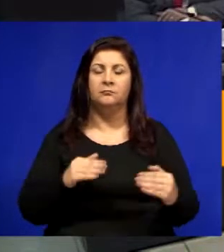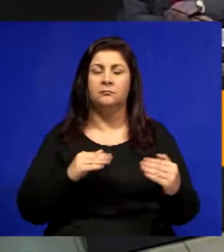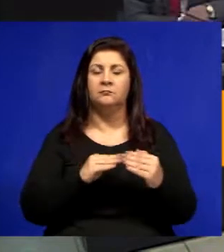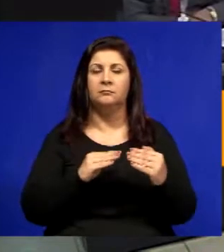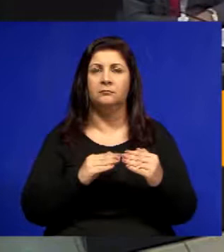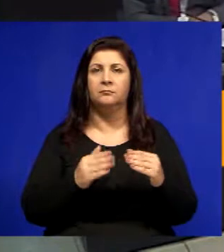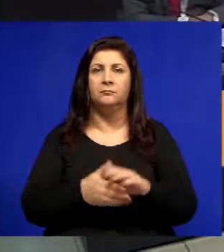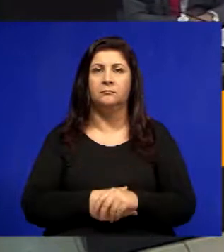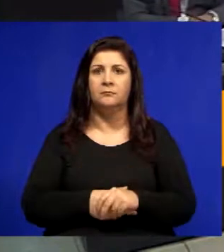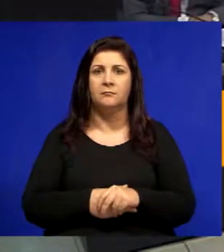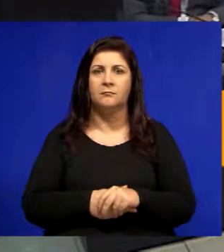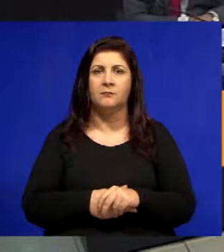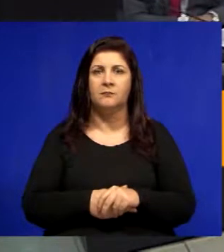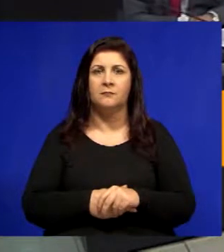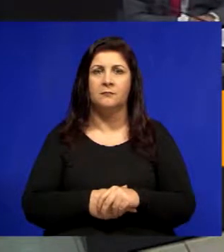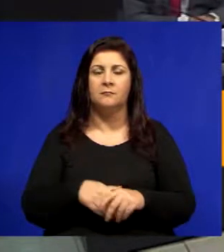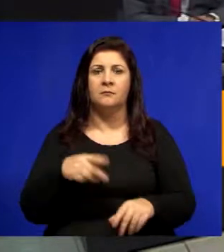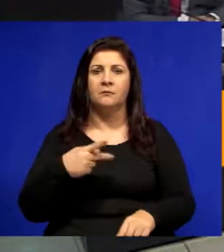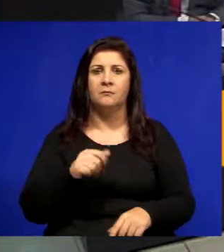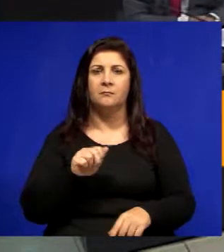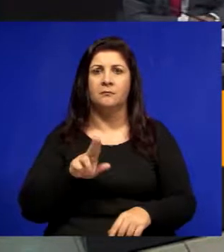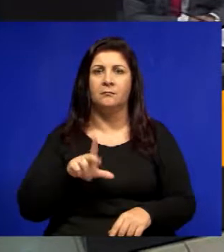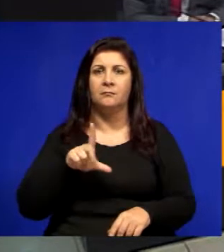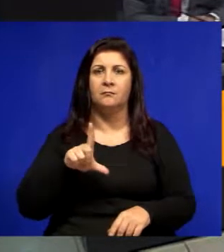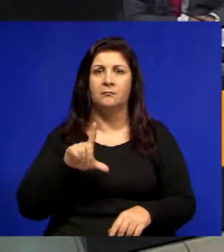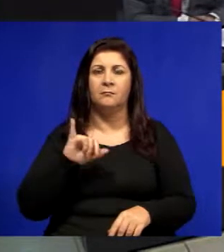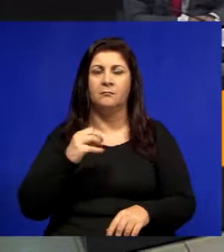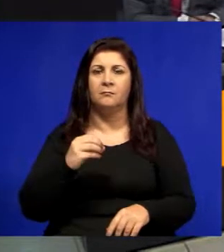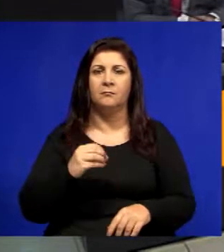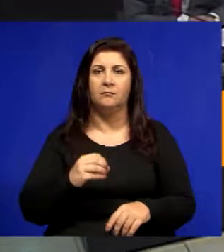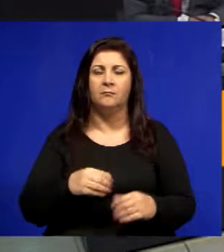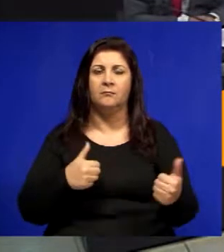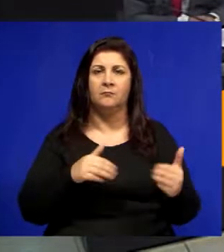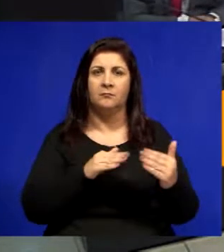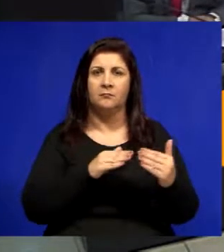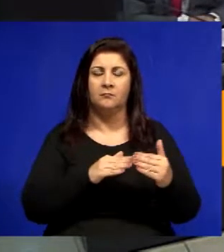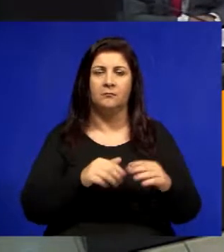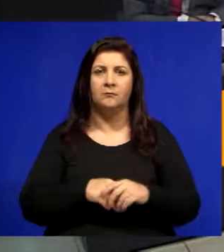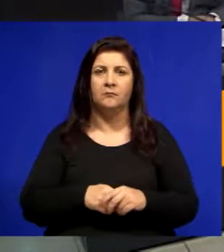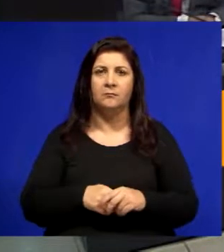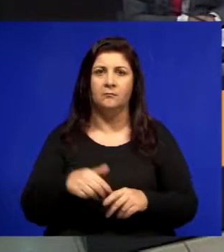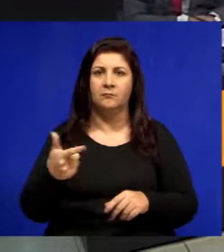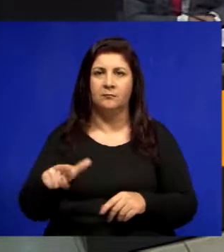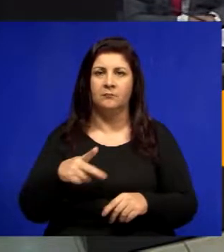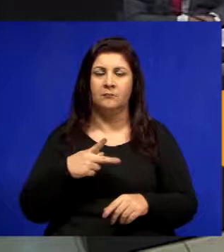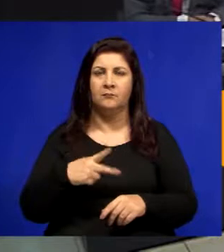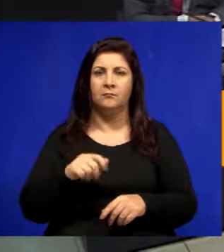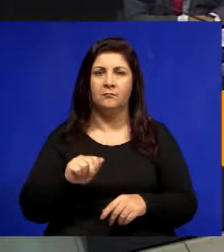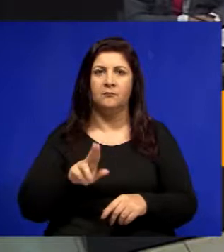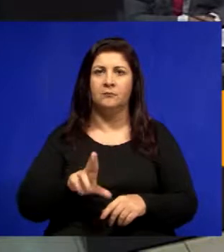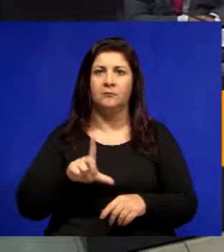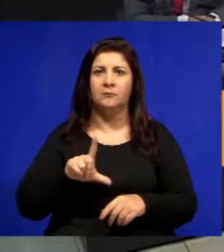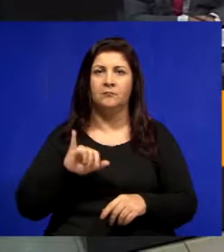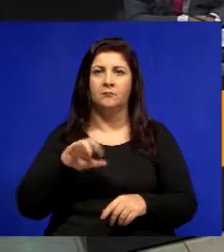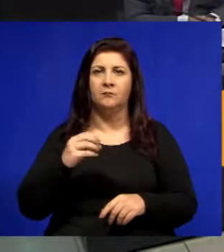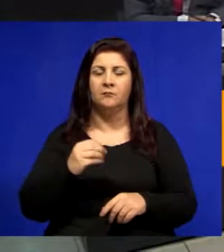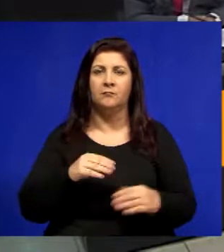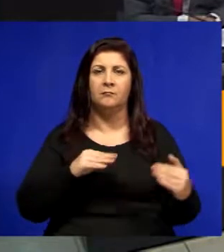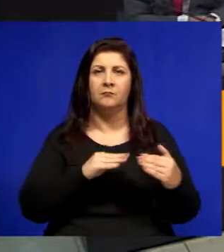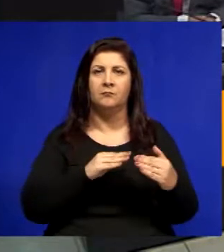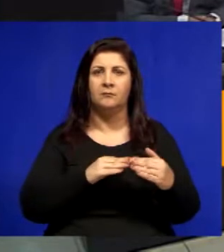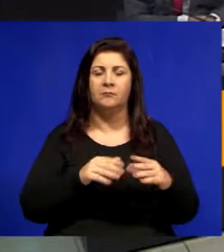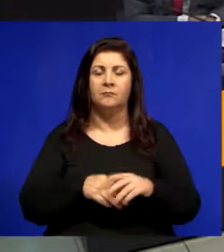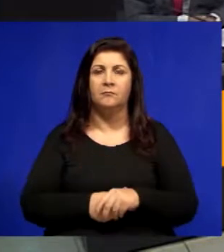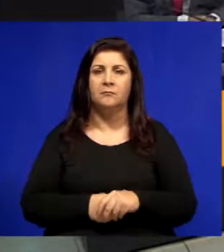Favorável Como vota o vereador Paulinho do Esporte Favorável Como vota a vereadora Paulinho dos Condutores Favorável